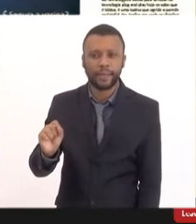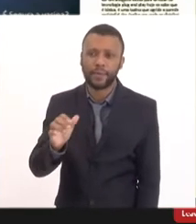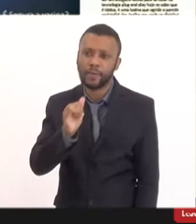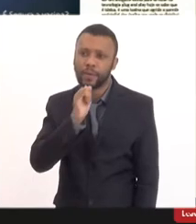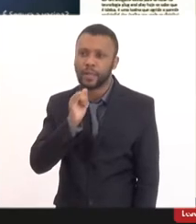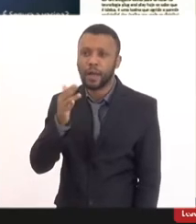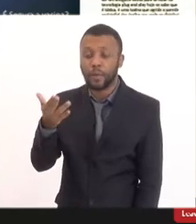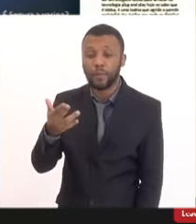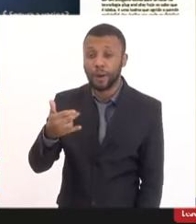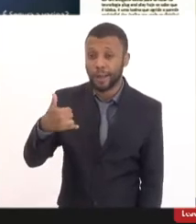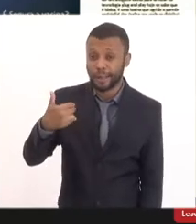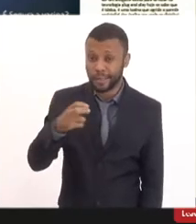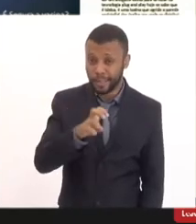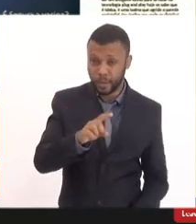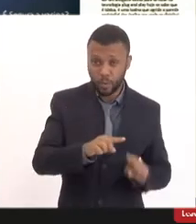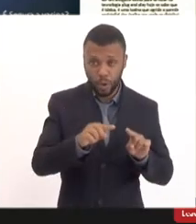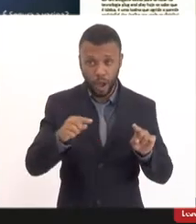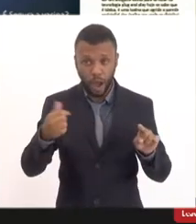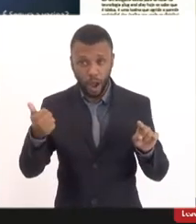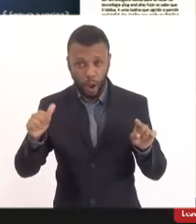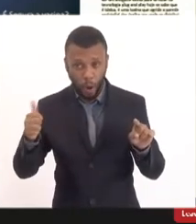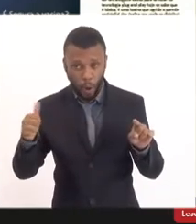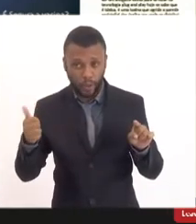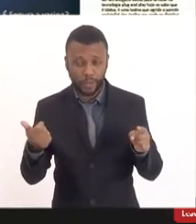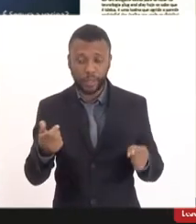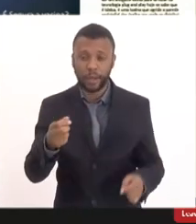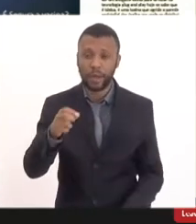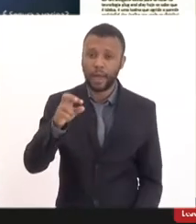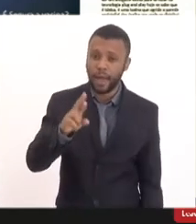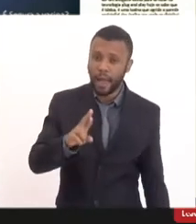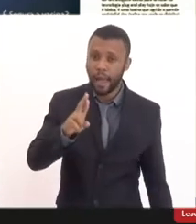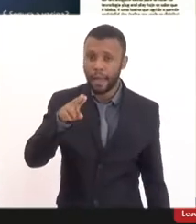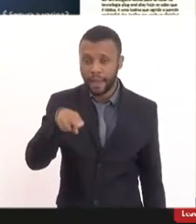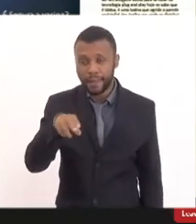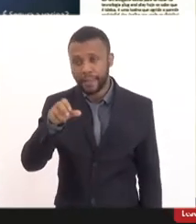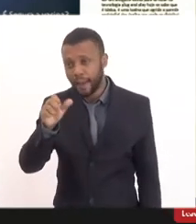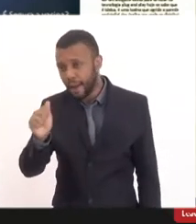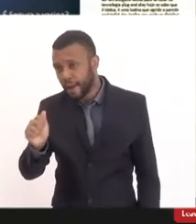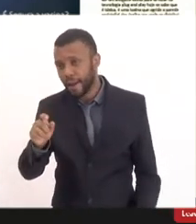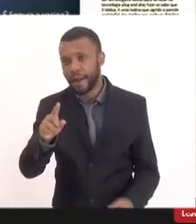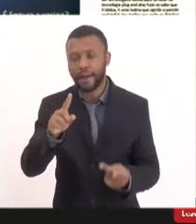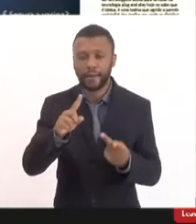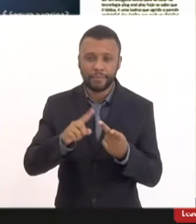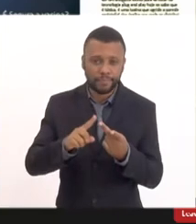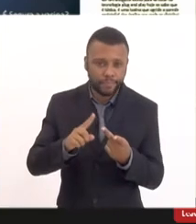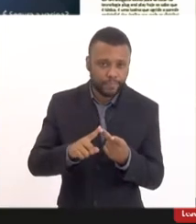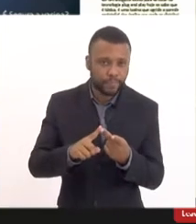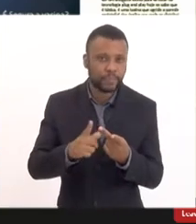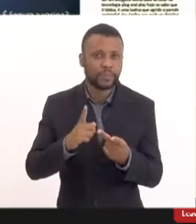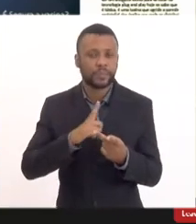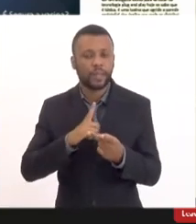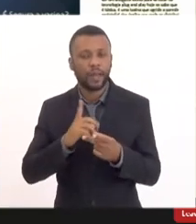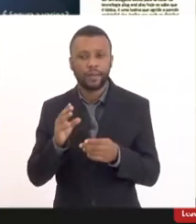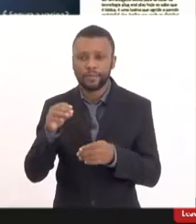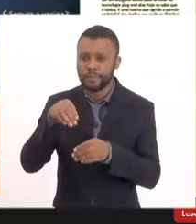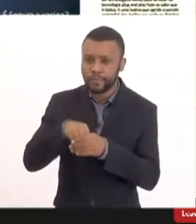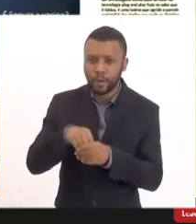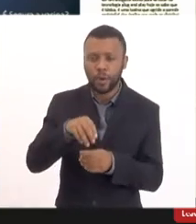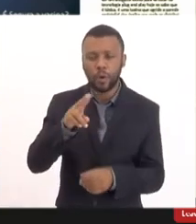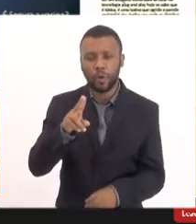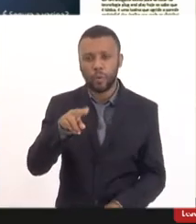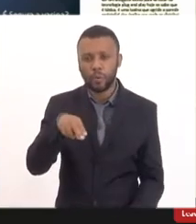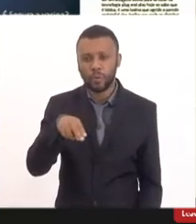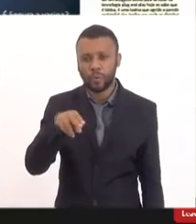crianças de 5 a 11 uma farsa que é um mRNA envelopado num polietileno glicol que é uma carta